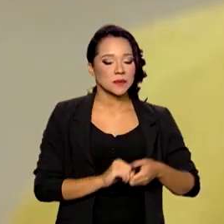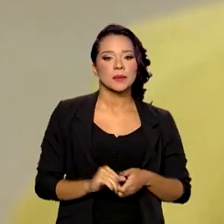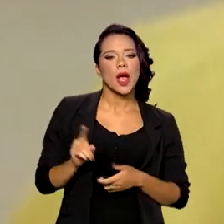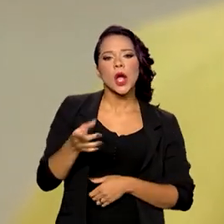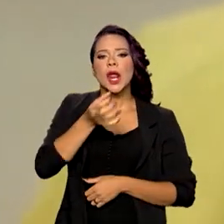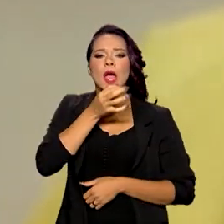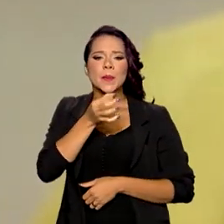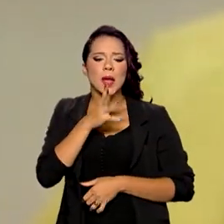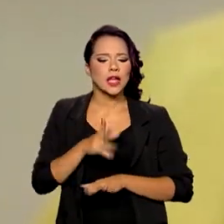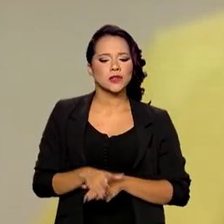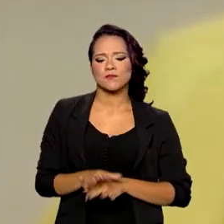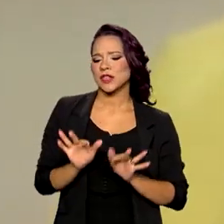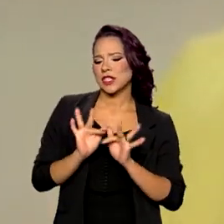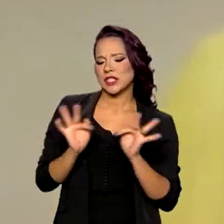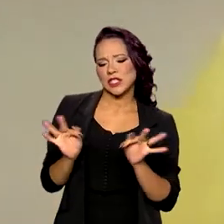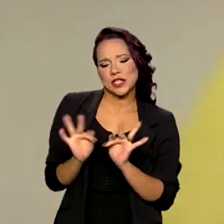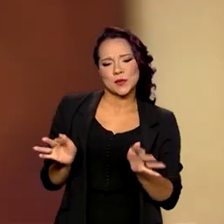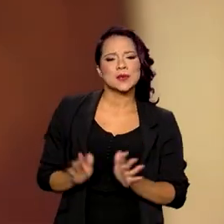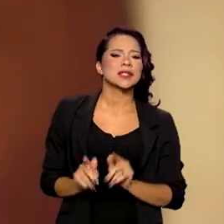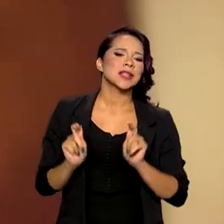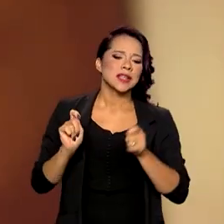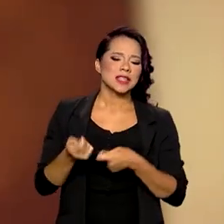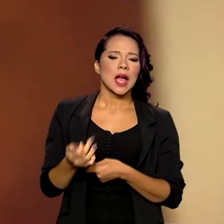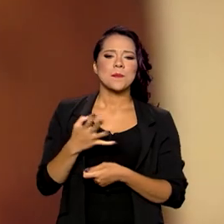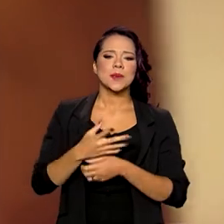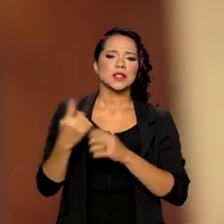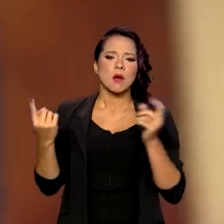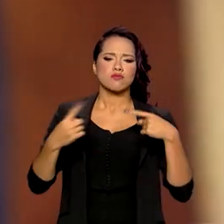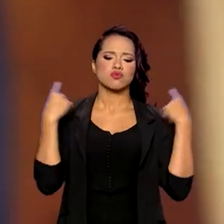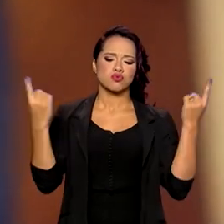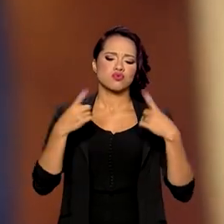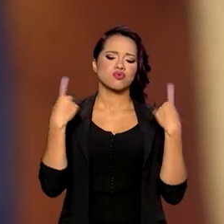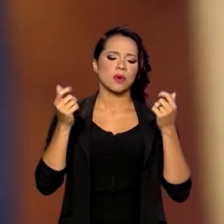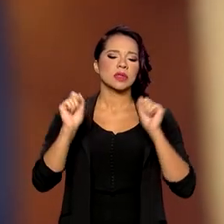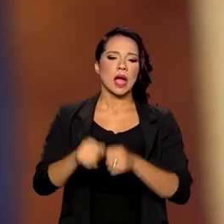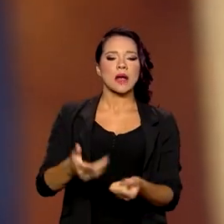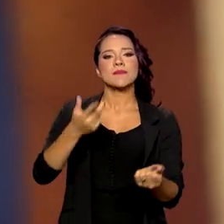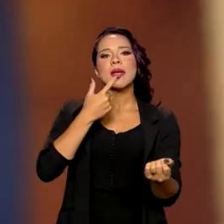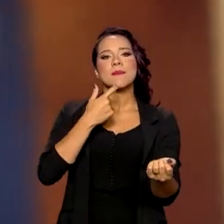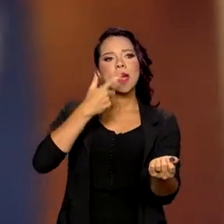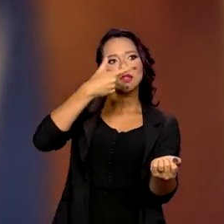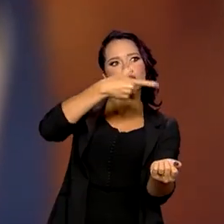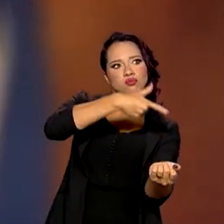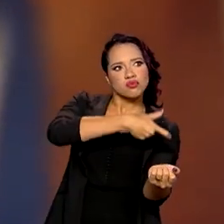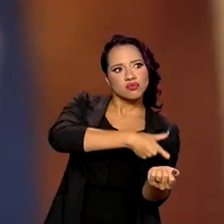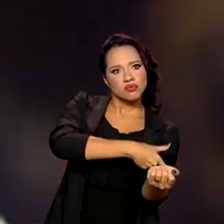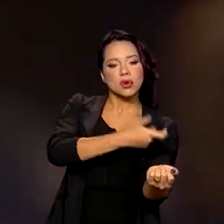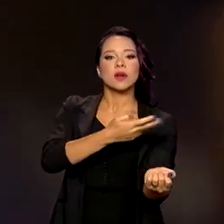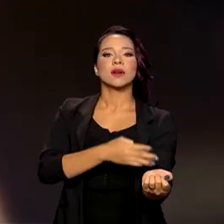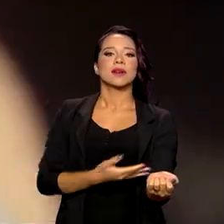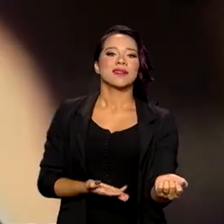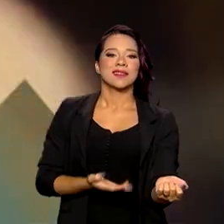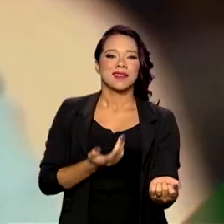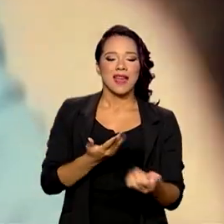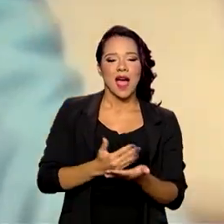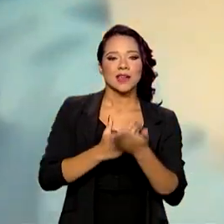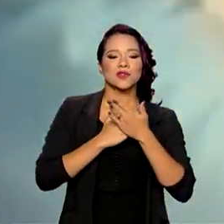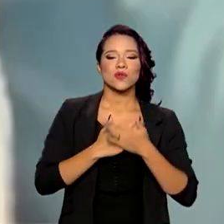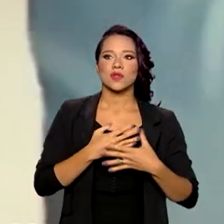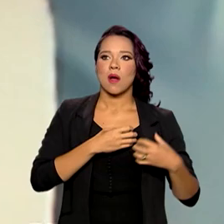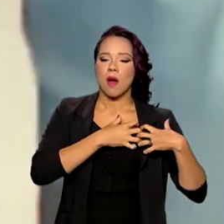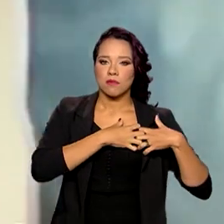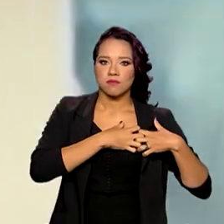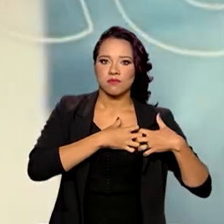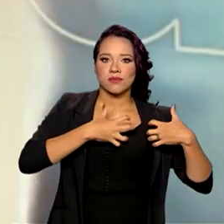trombolítico, nós podemos administrar nas ambulâncias do SAMU. Pois bem, nós criamos um programa que triplicamos os recursos